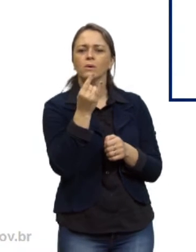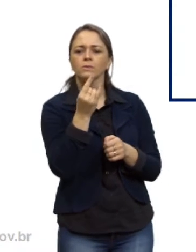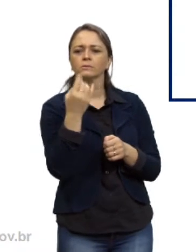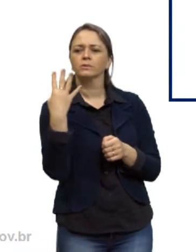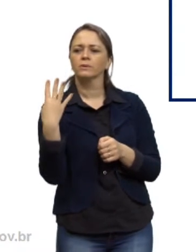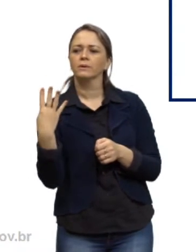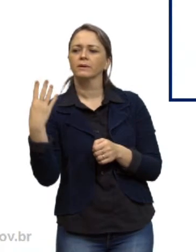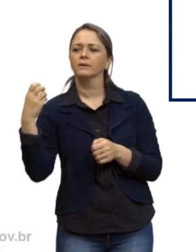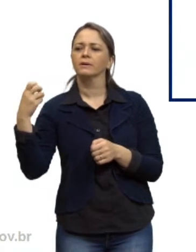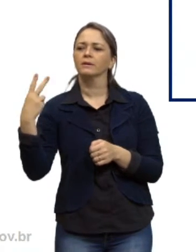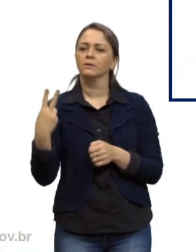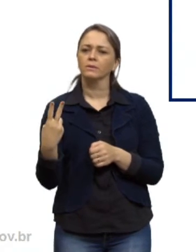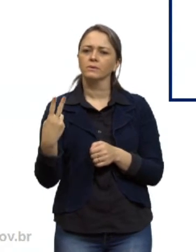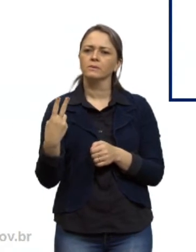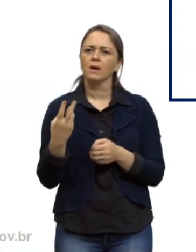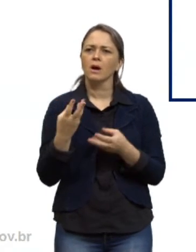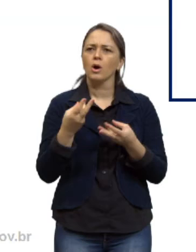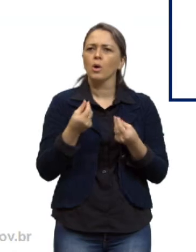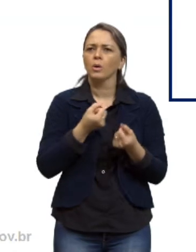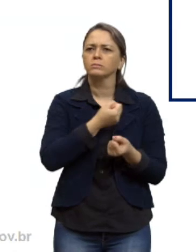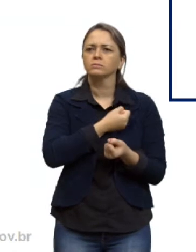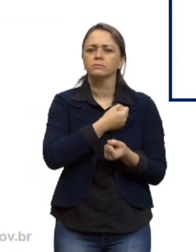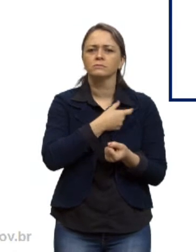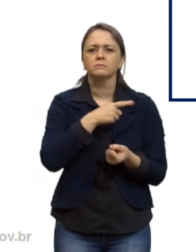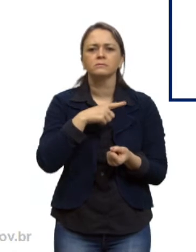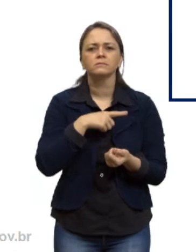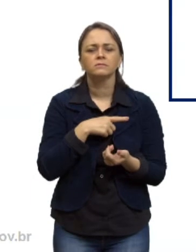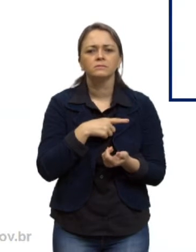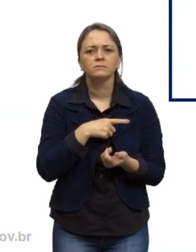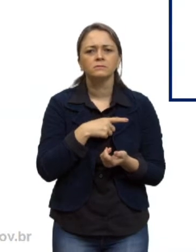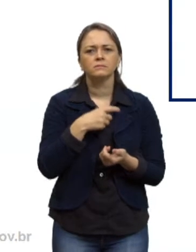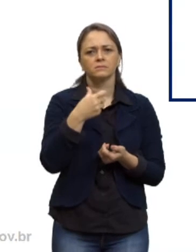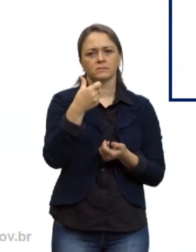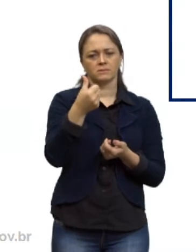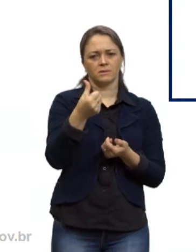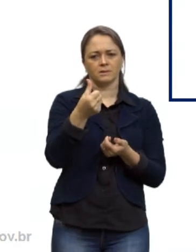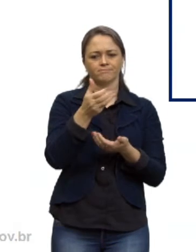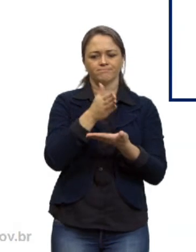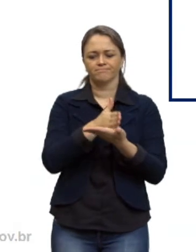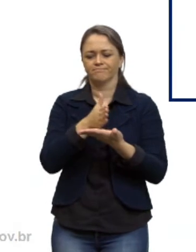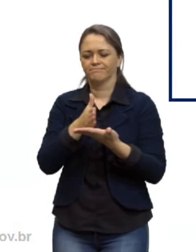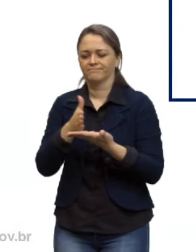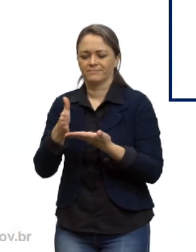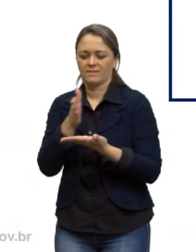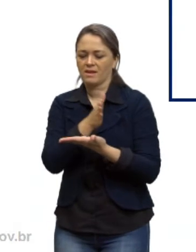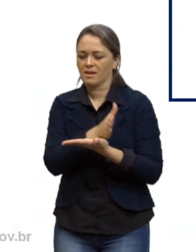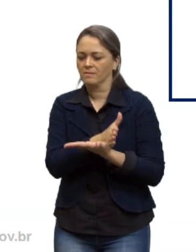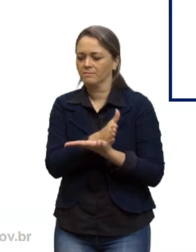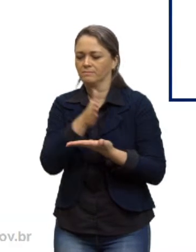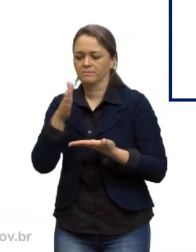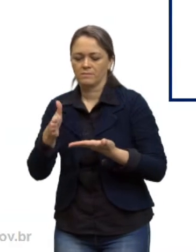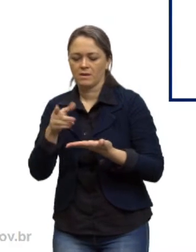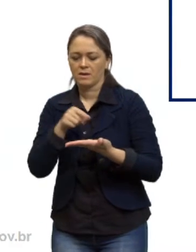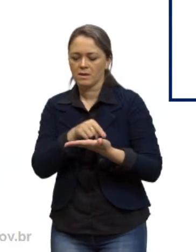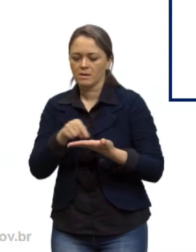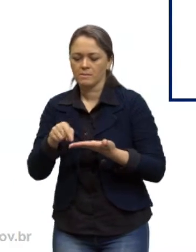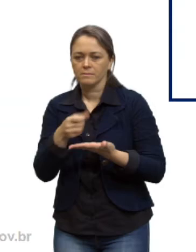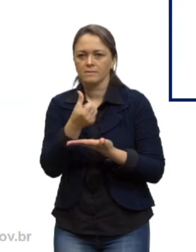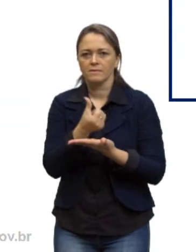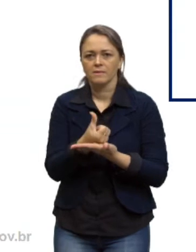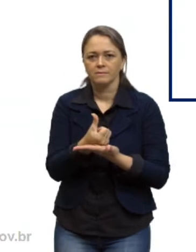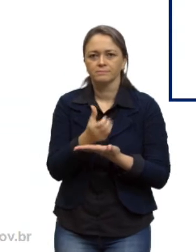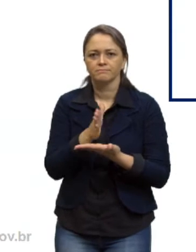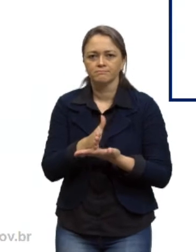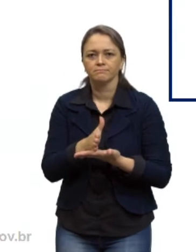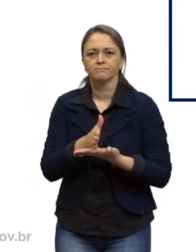quarenta dois. E quantos termos eu tenho aqui? Seis para colocar entre eles, certo? E aí então eu quero saber